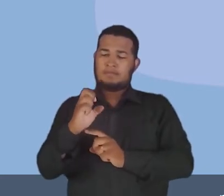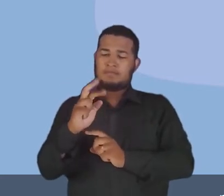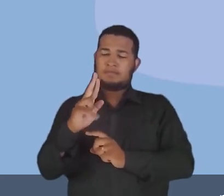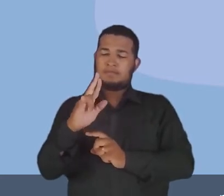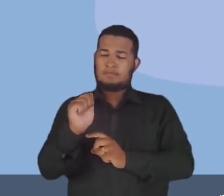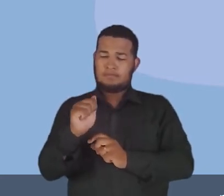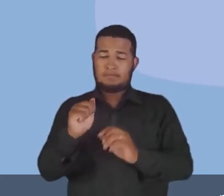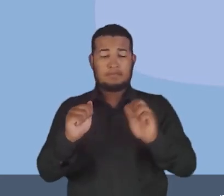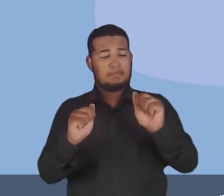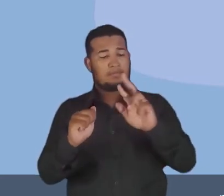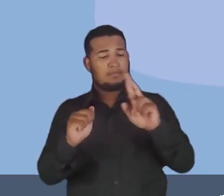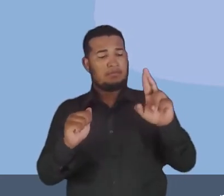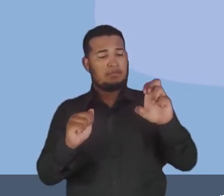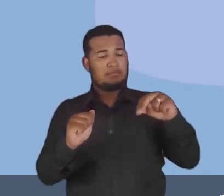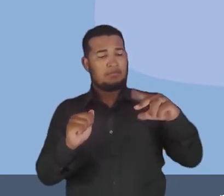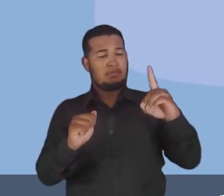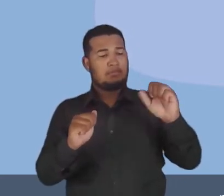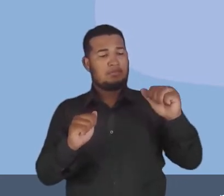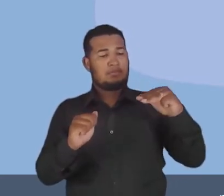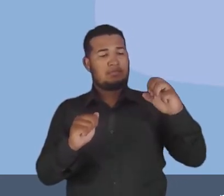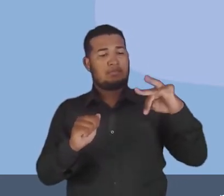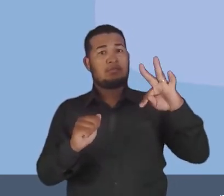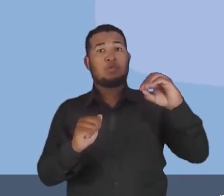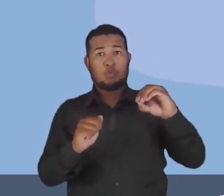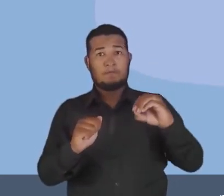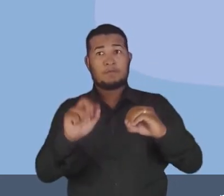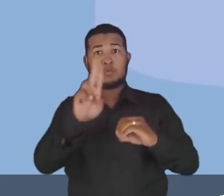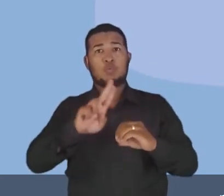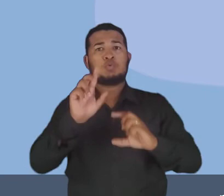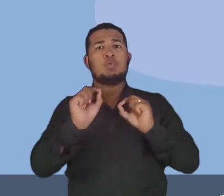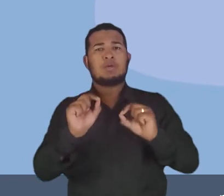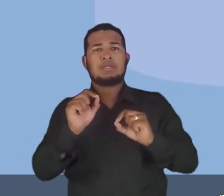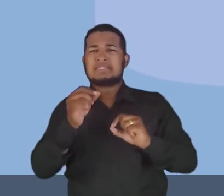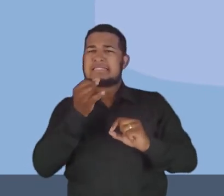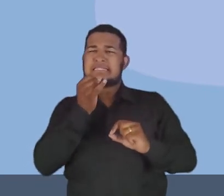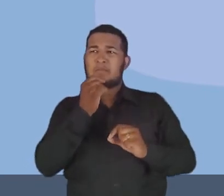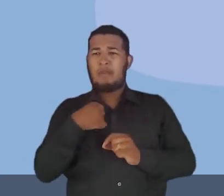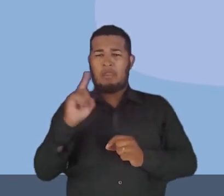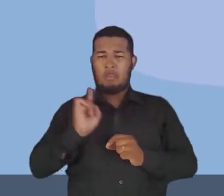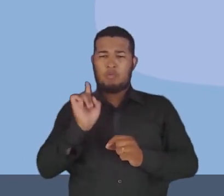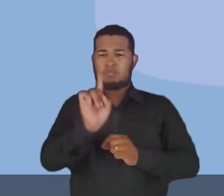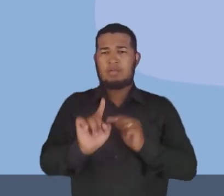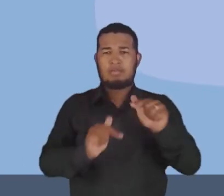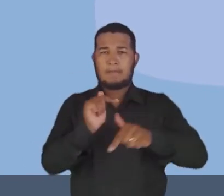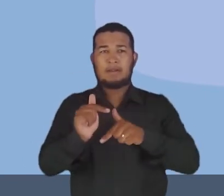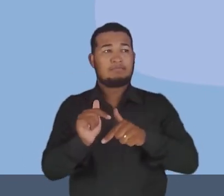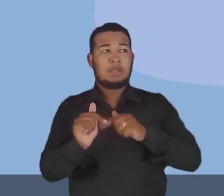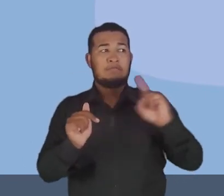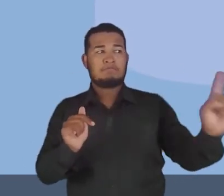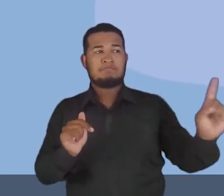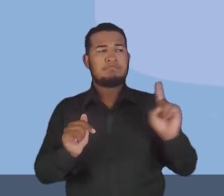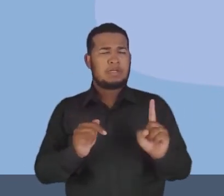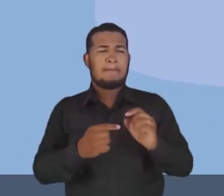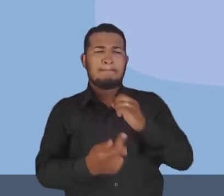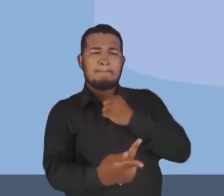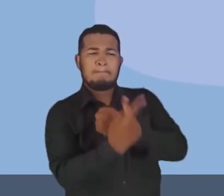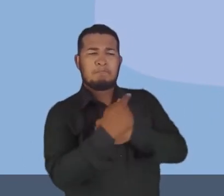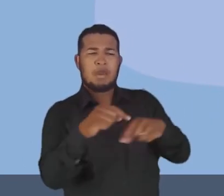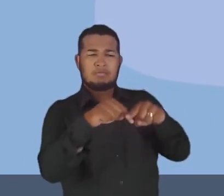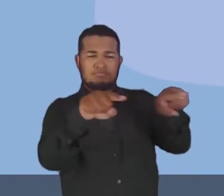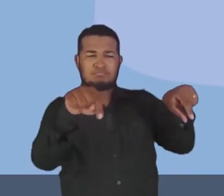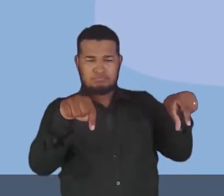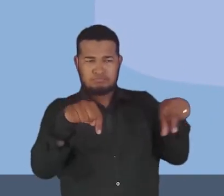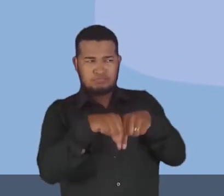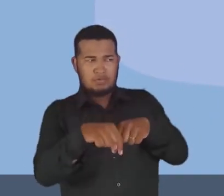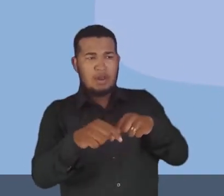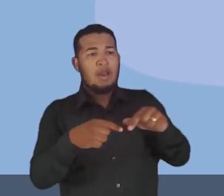arrendatários referem-se aos trabalhadores que utilizam a terra de terceiro através do arrendamento da propriedade ou pela